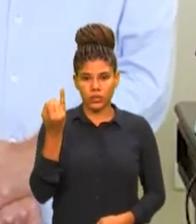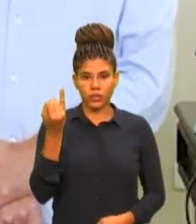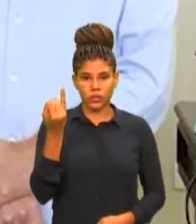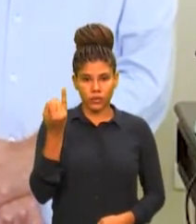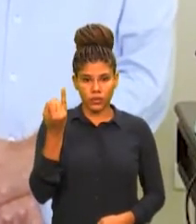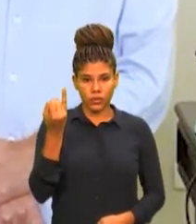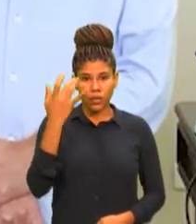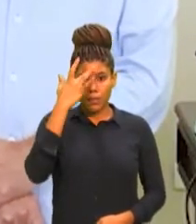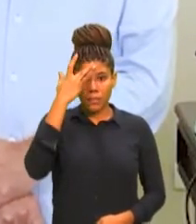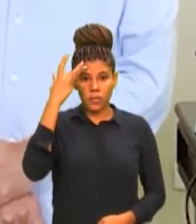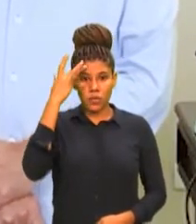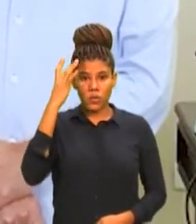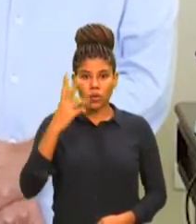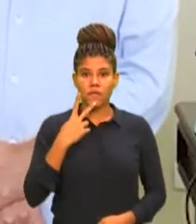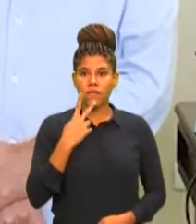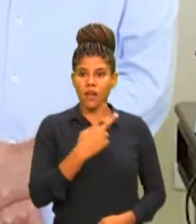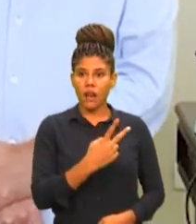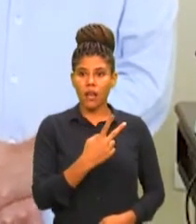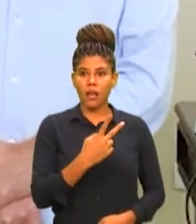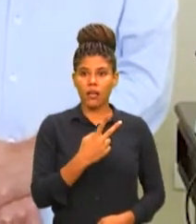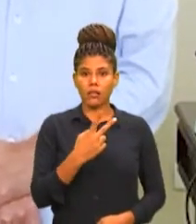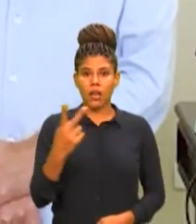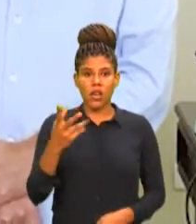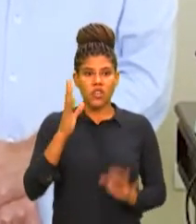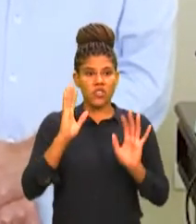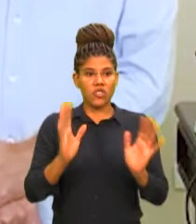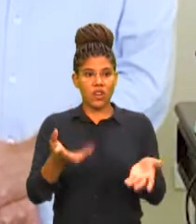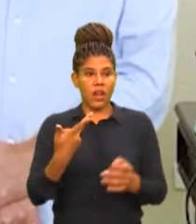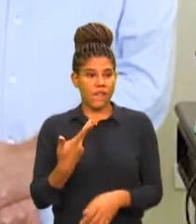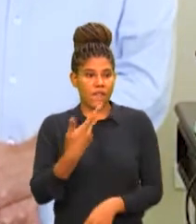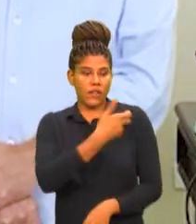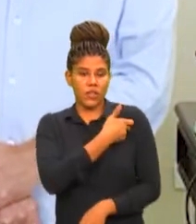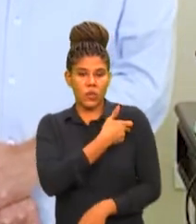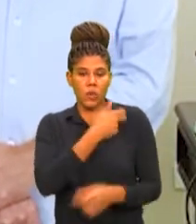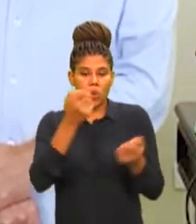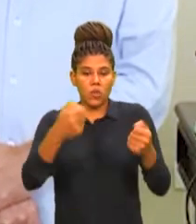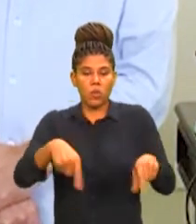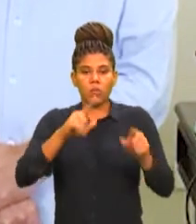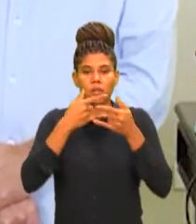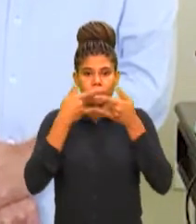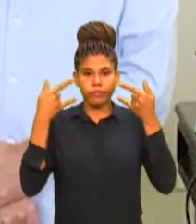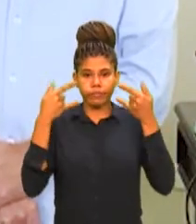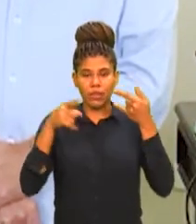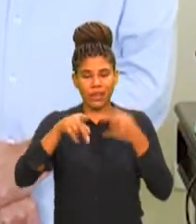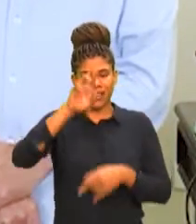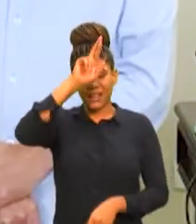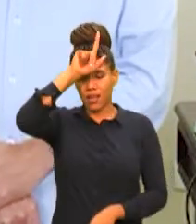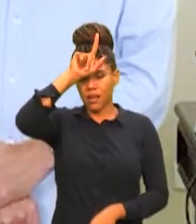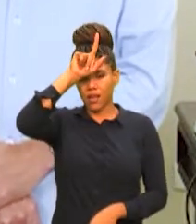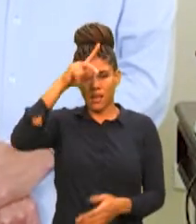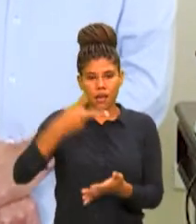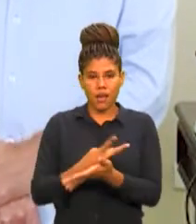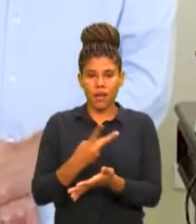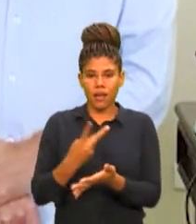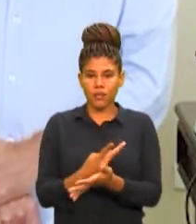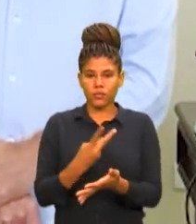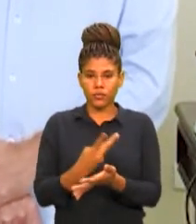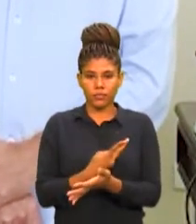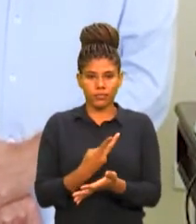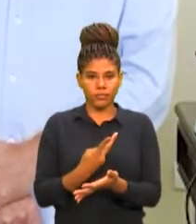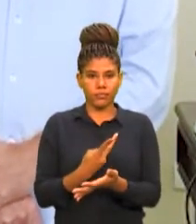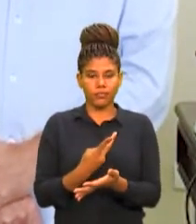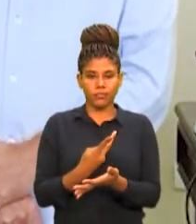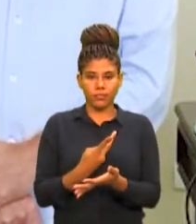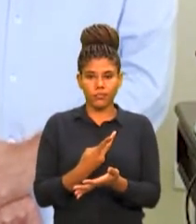que estão dizendo que para quem foi vacinado não use mais a máscara, isso é um equívoco, é um erro grave. Portanto,